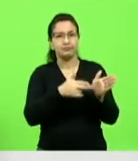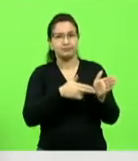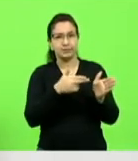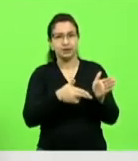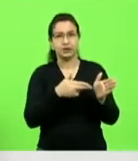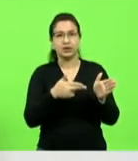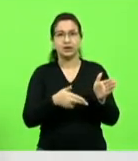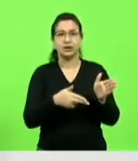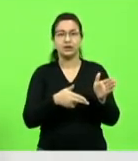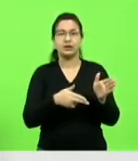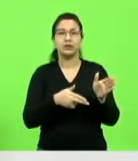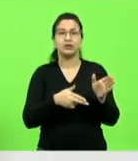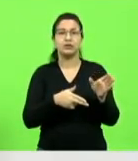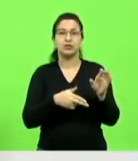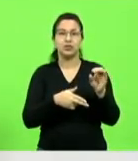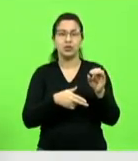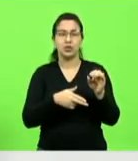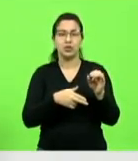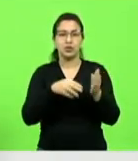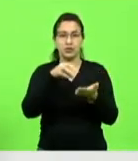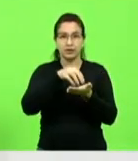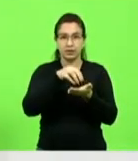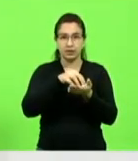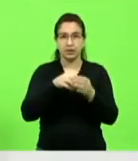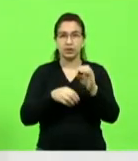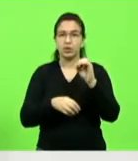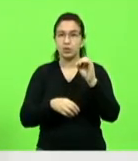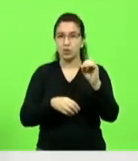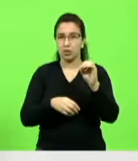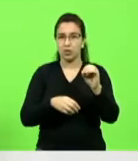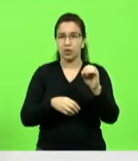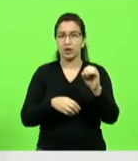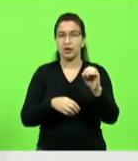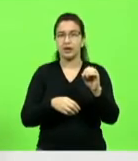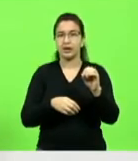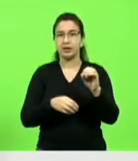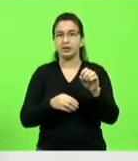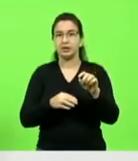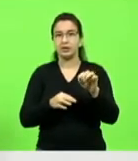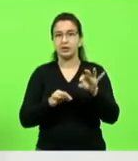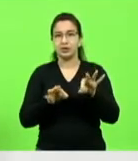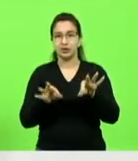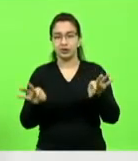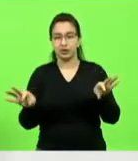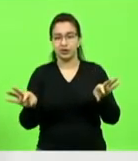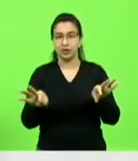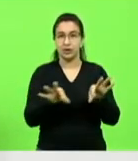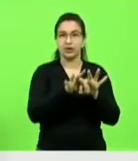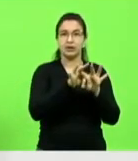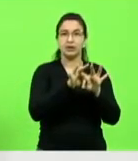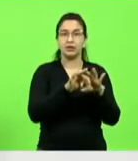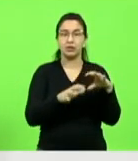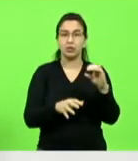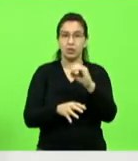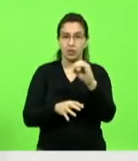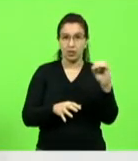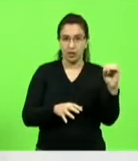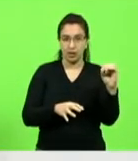-oeste passando por Santa Catarina pelo nosso oeste catarinense e depois